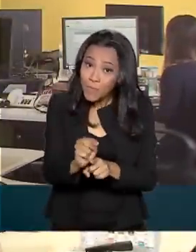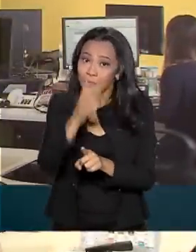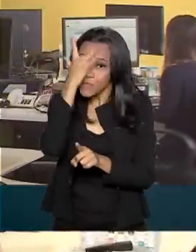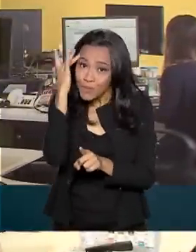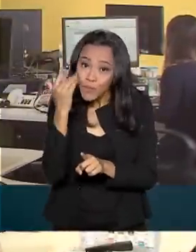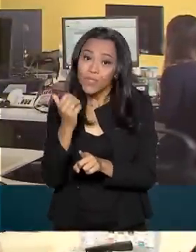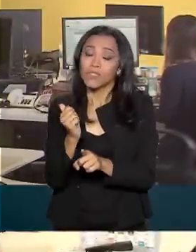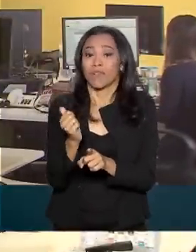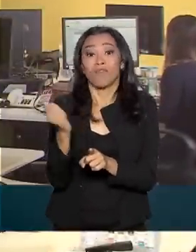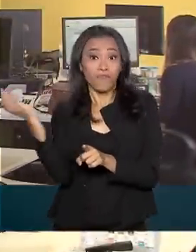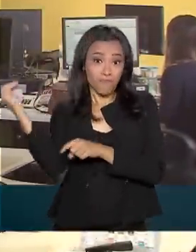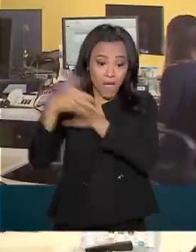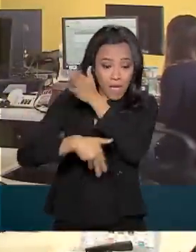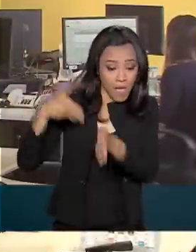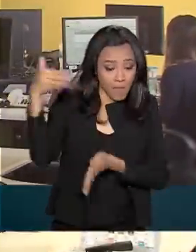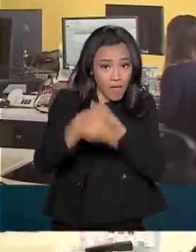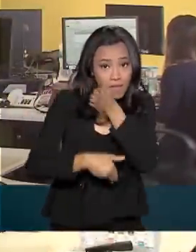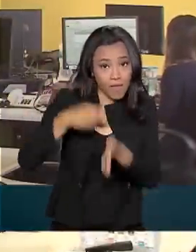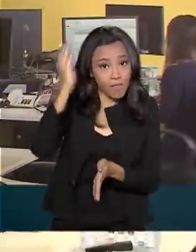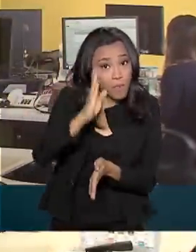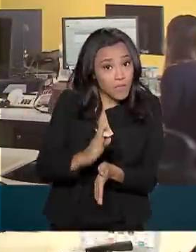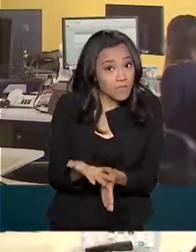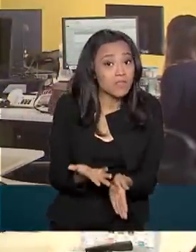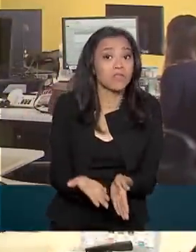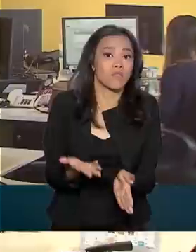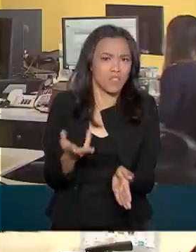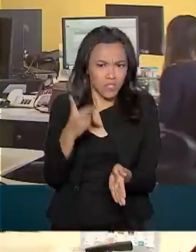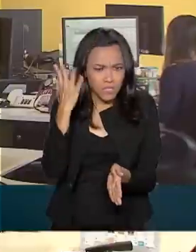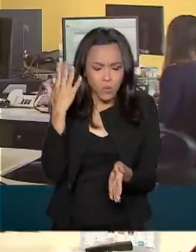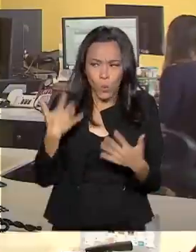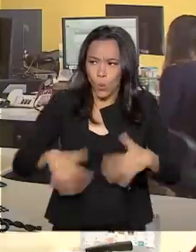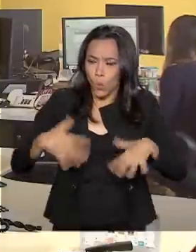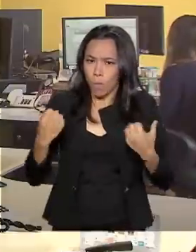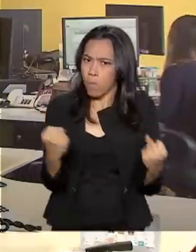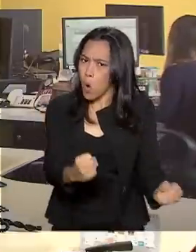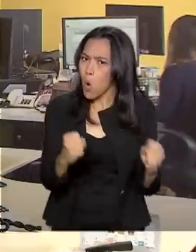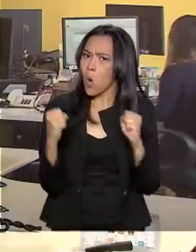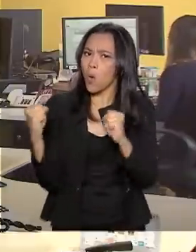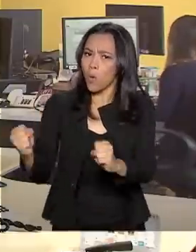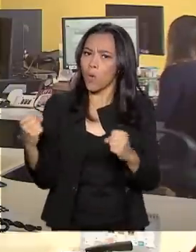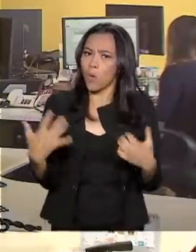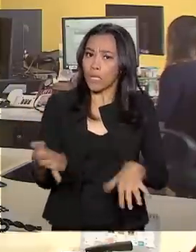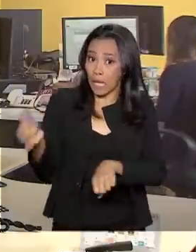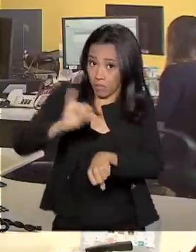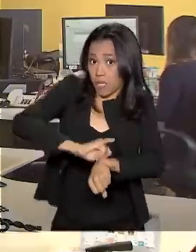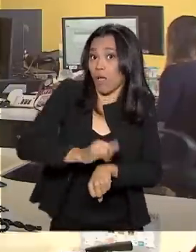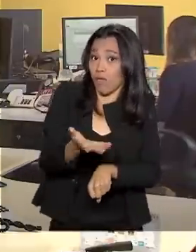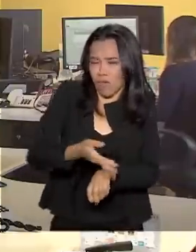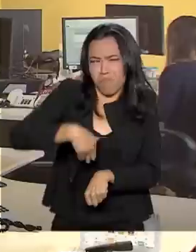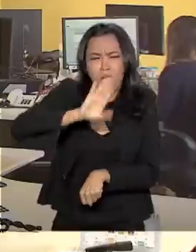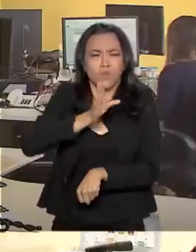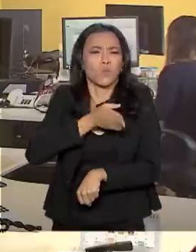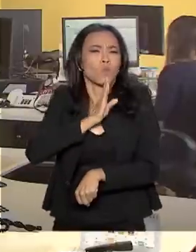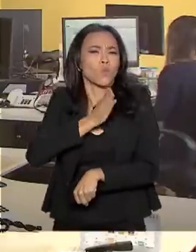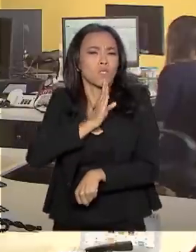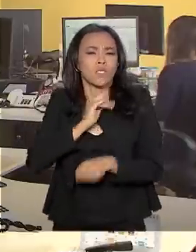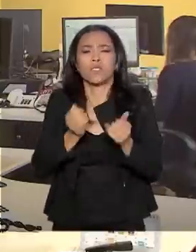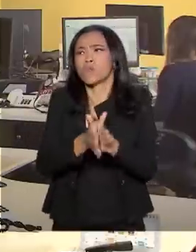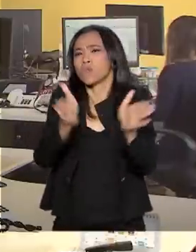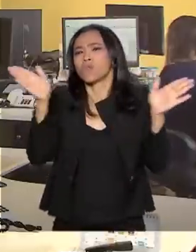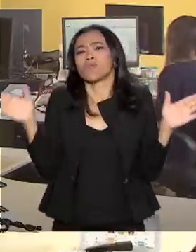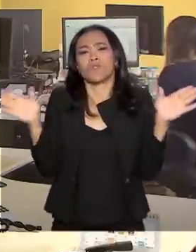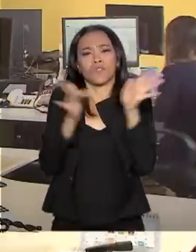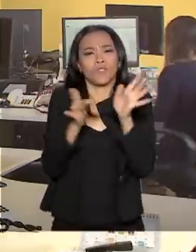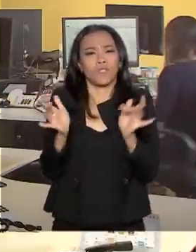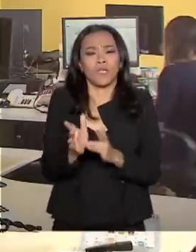estiveram por aqui no Rio. A gente sempre fala o potencial que o Estado tem para o turismo, tanto na capital, que é mais conhecida como Cristo Redentor,